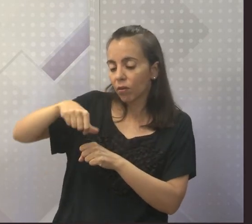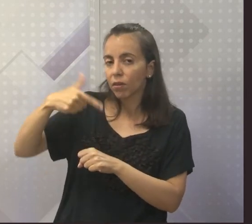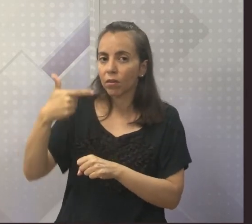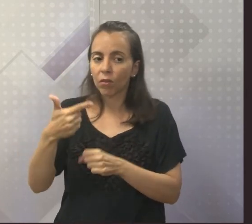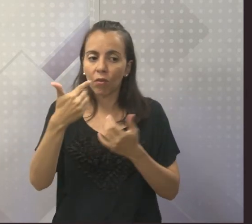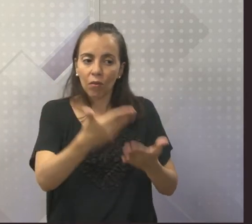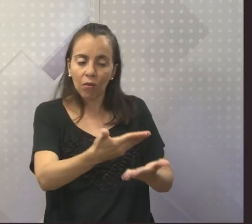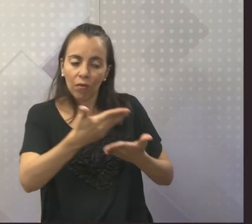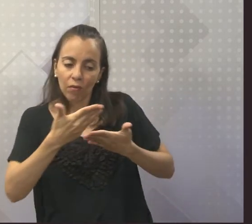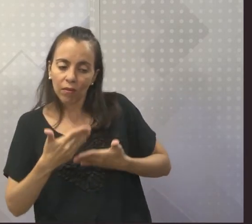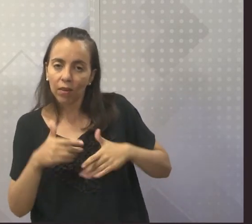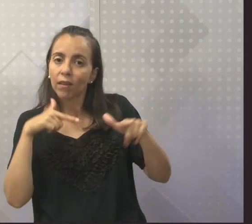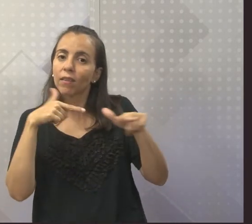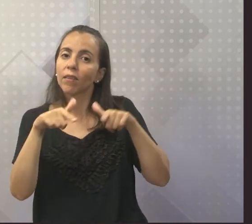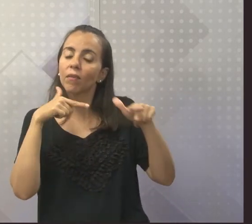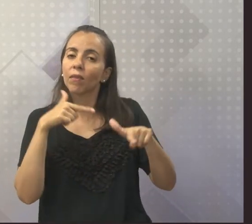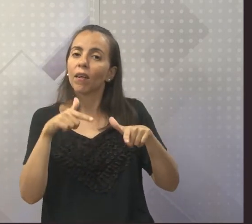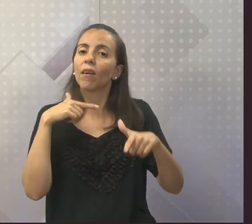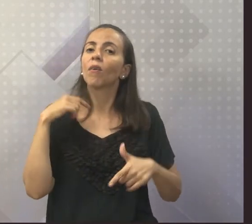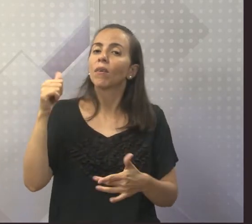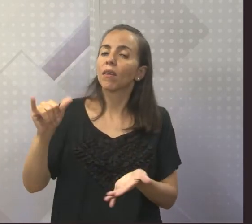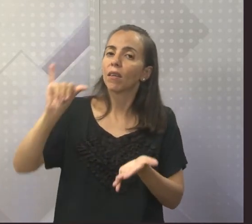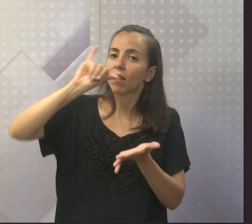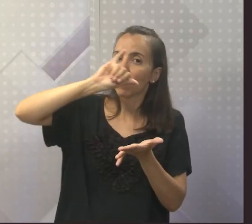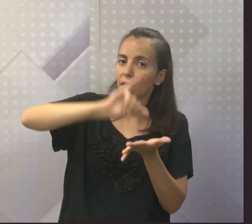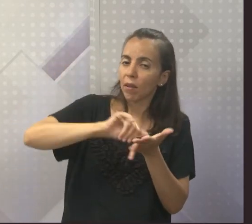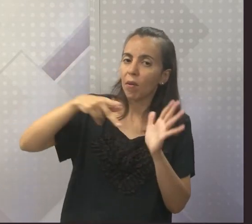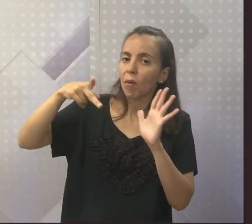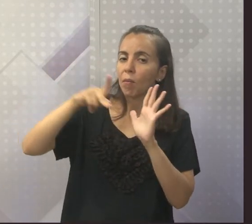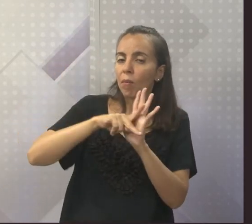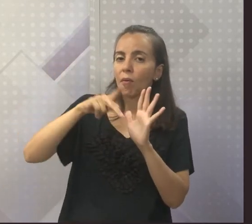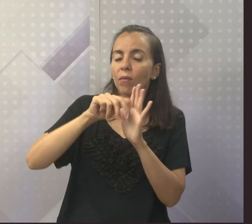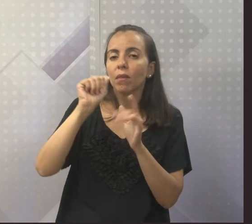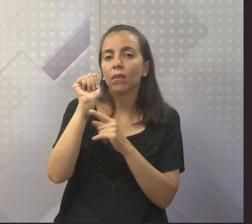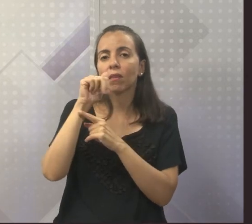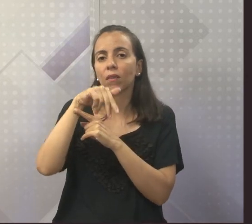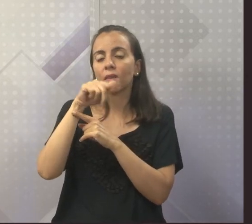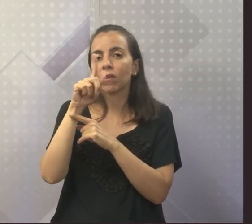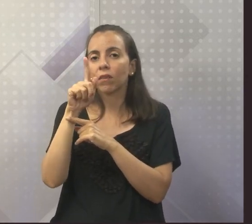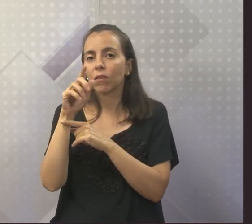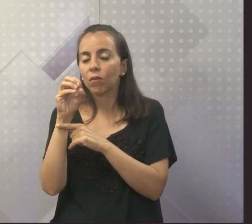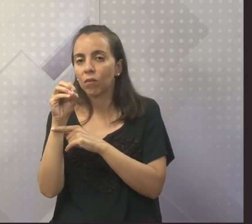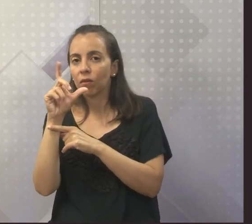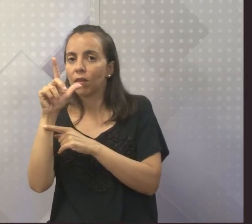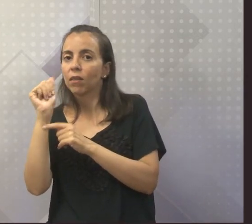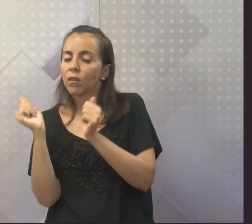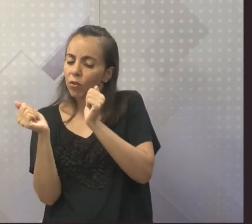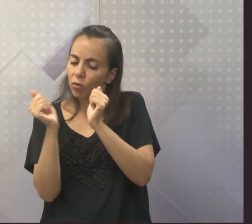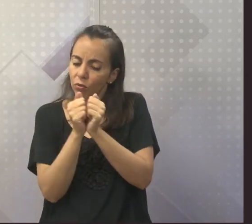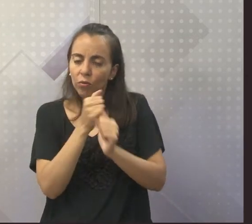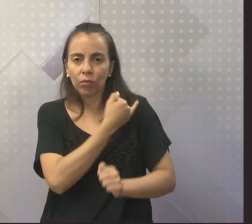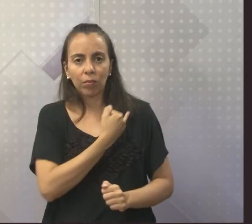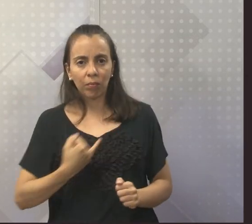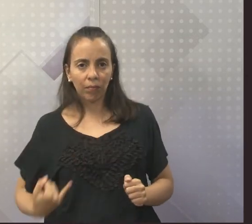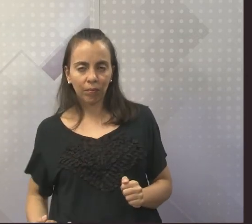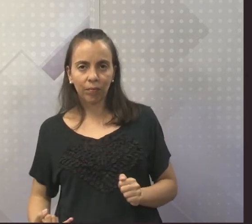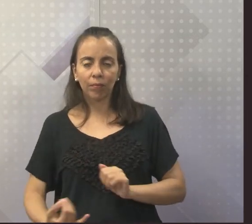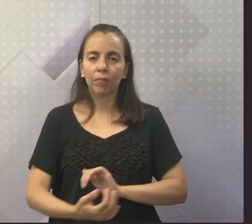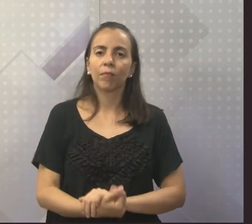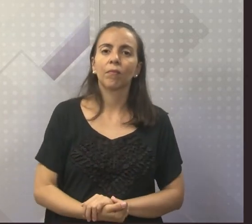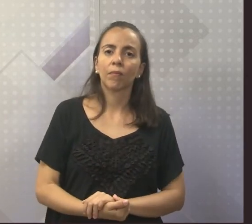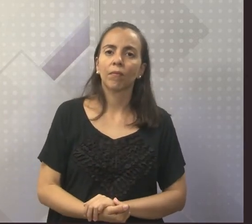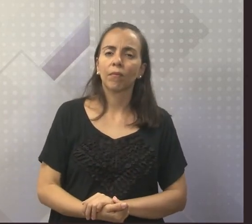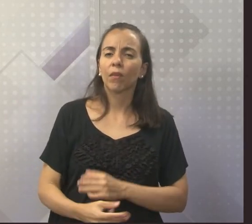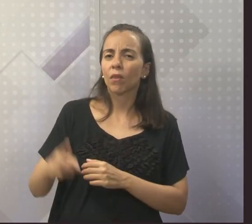para trabalhar em Luanda, a capital angolana, junto com o Império. São